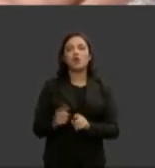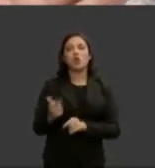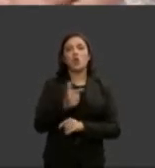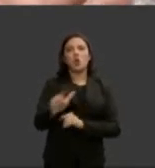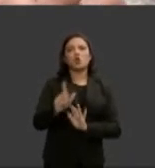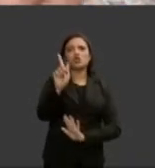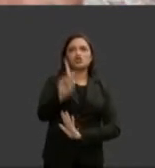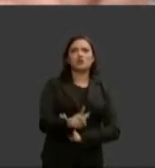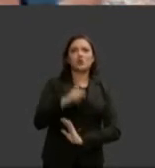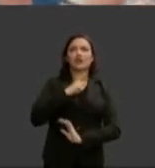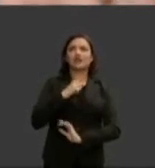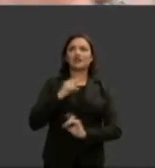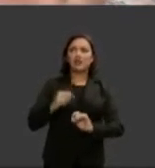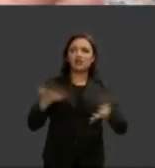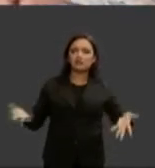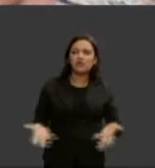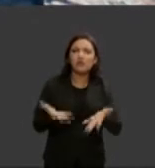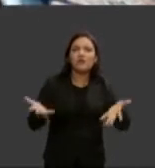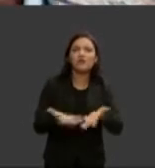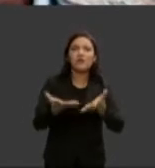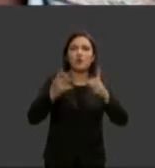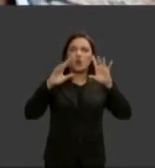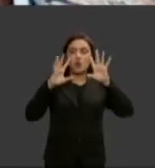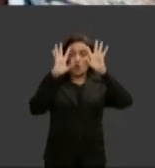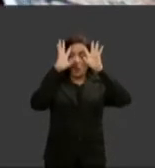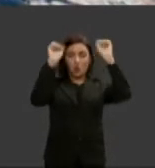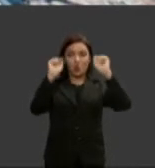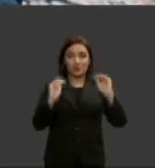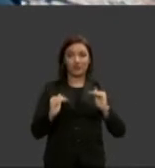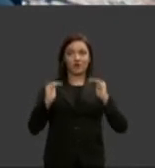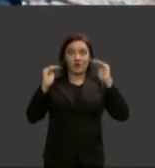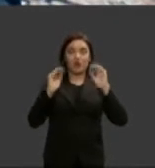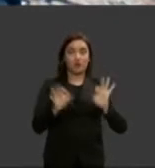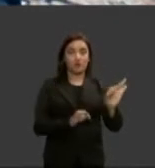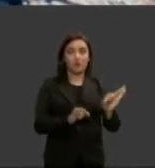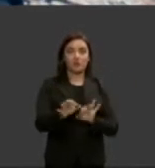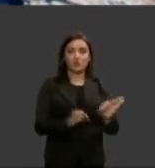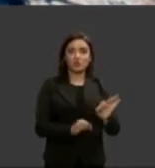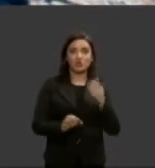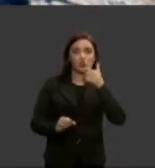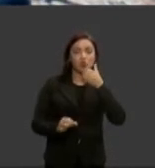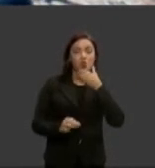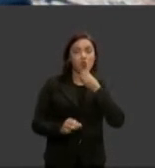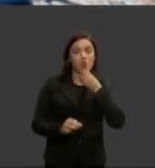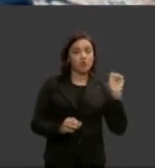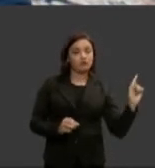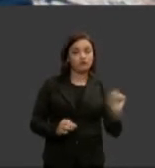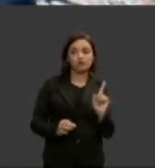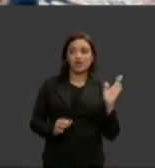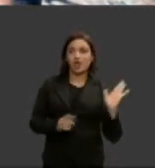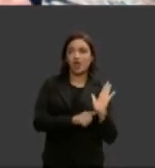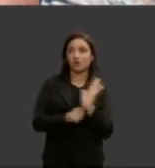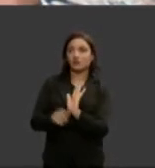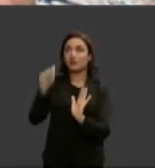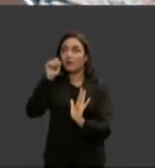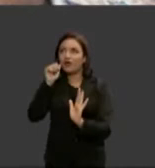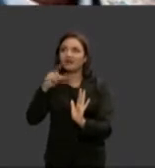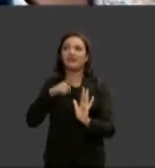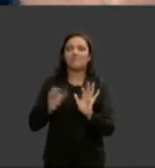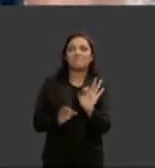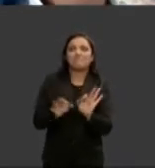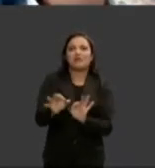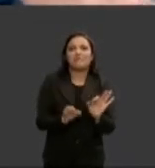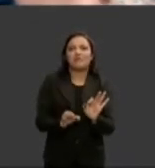do nosso tribunal ele por ela ainda estamos assim preparando mais para o pós-pandemia